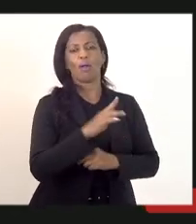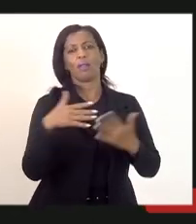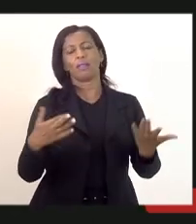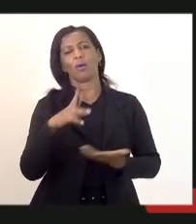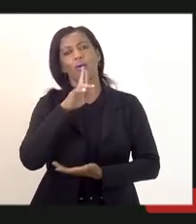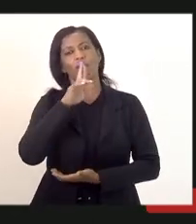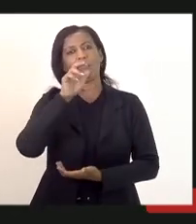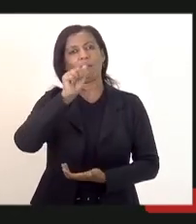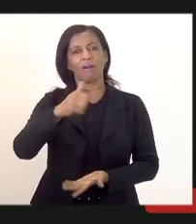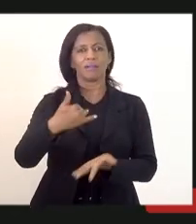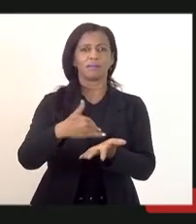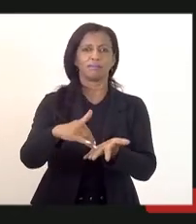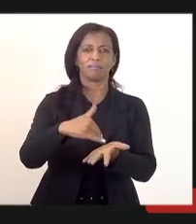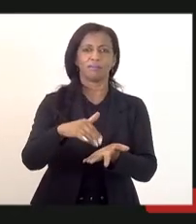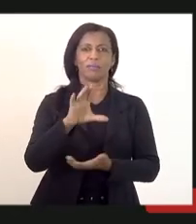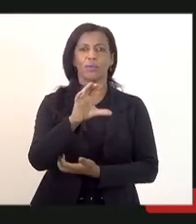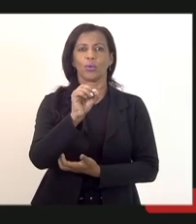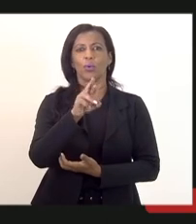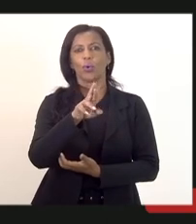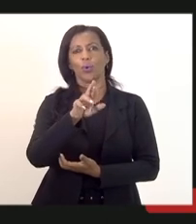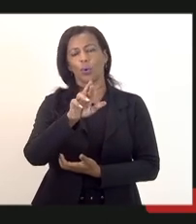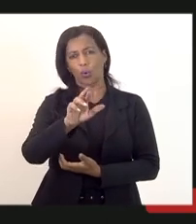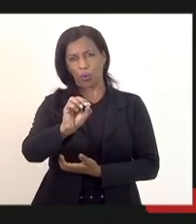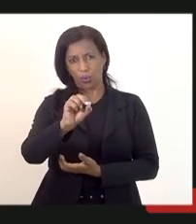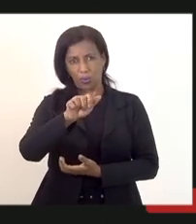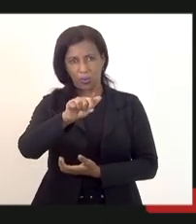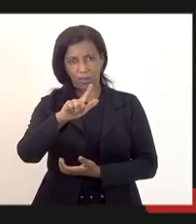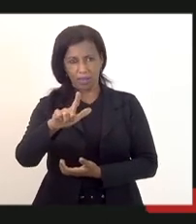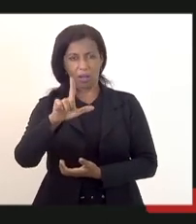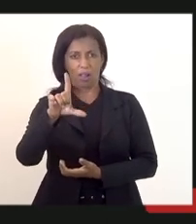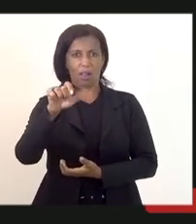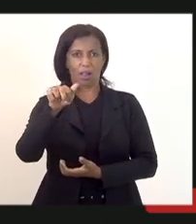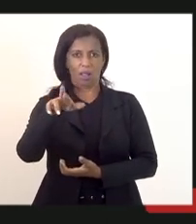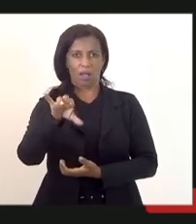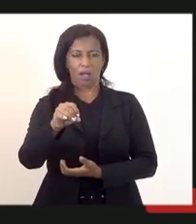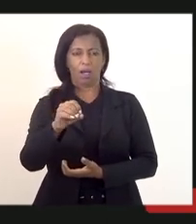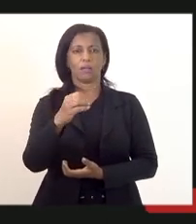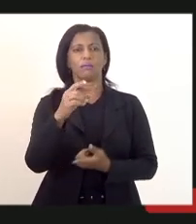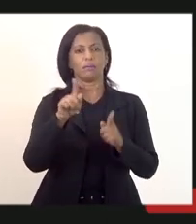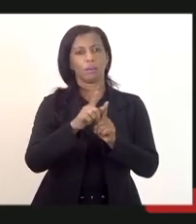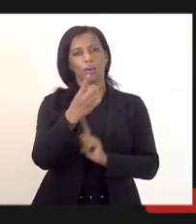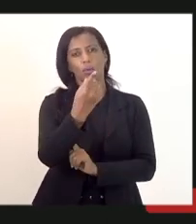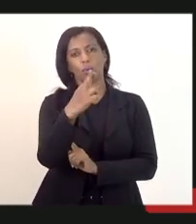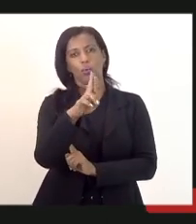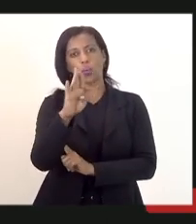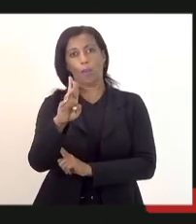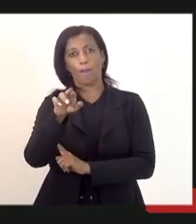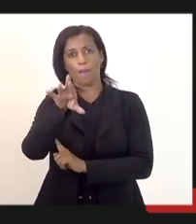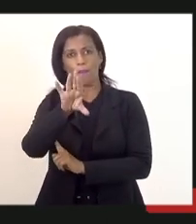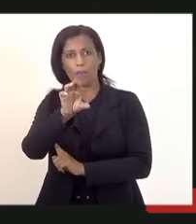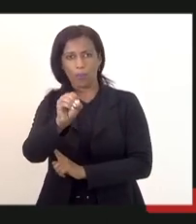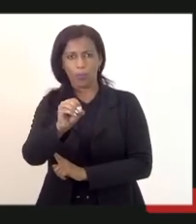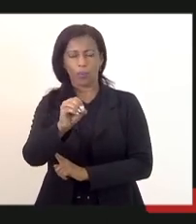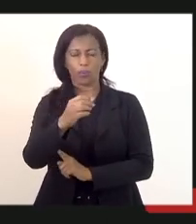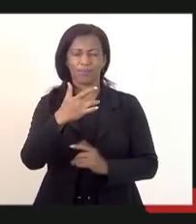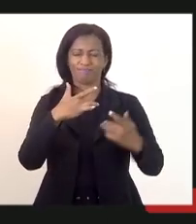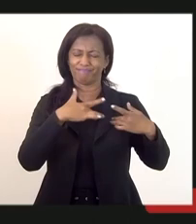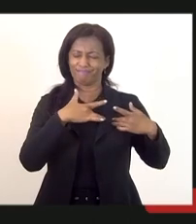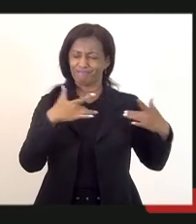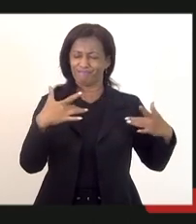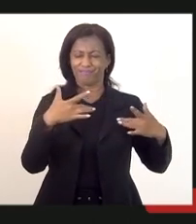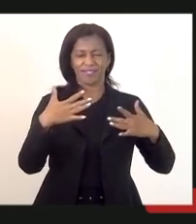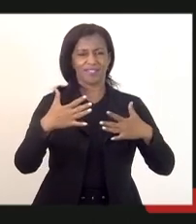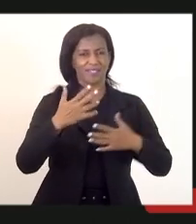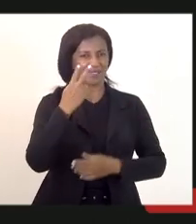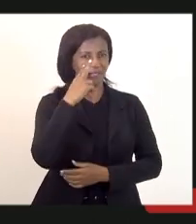secretário Coronel Leandro Bruno doutor Bruno e a todos os envolvidos eu encho meu coração de alegria de